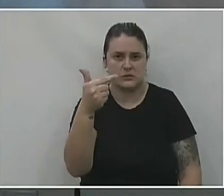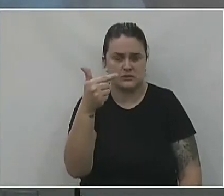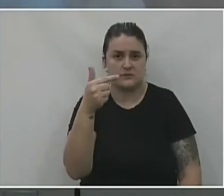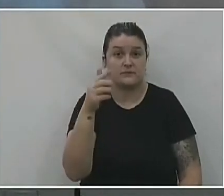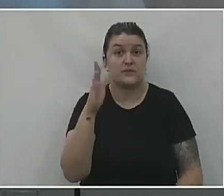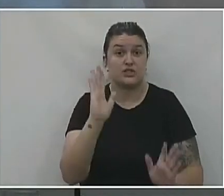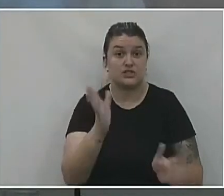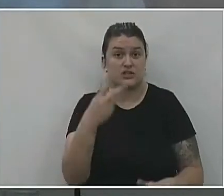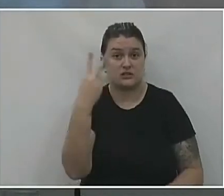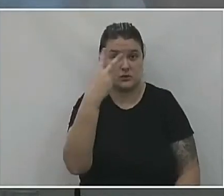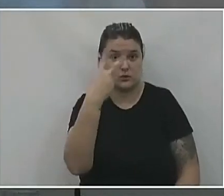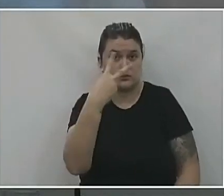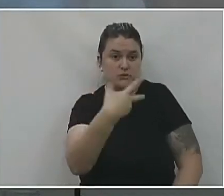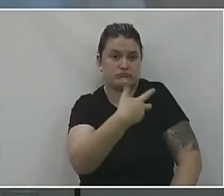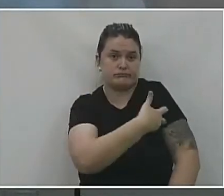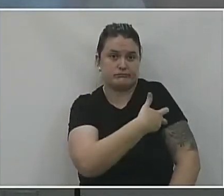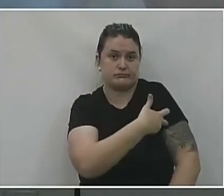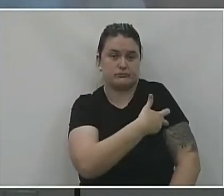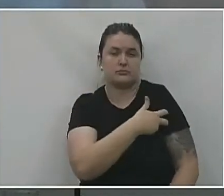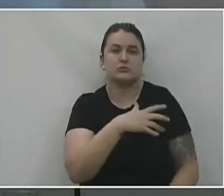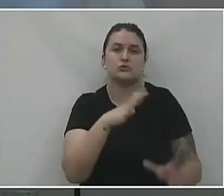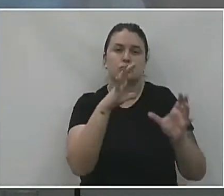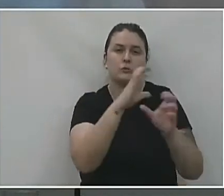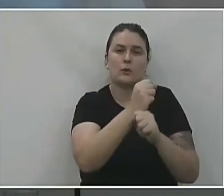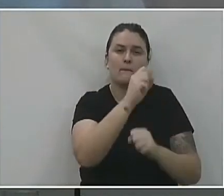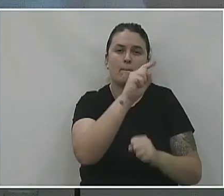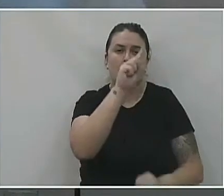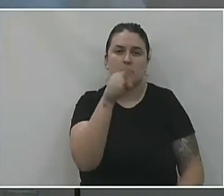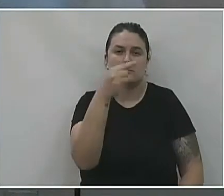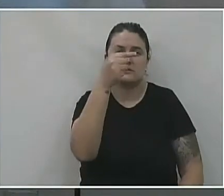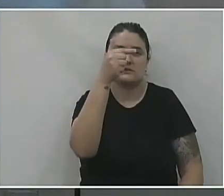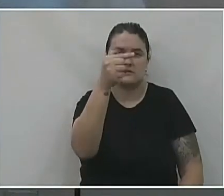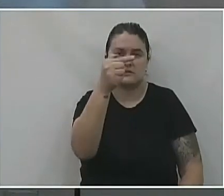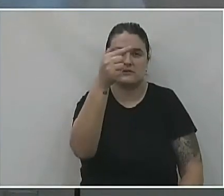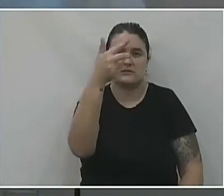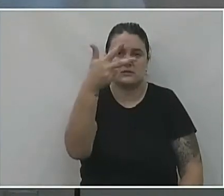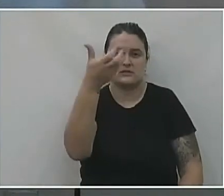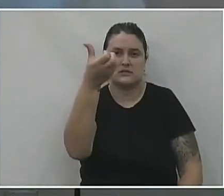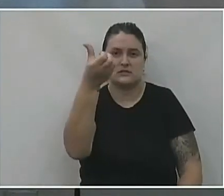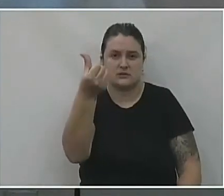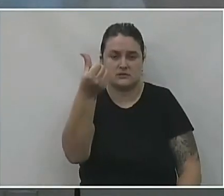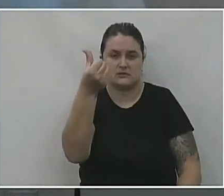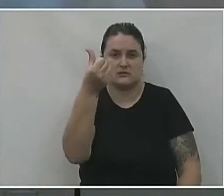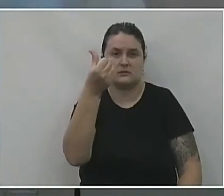é a segunda dose. Total de pessoas vacinadas, 1.736.